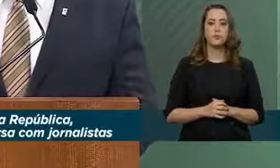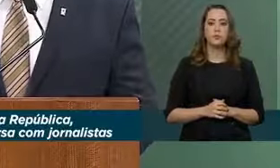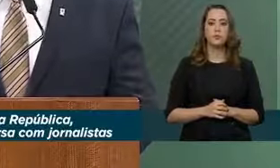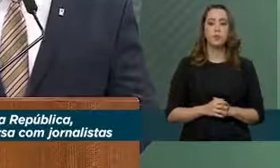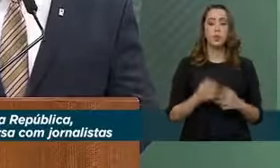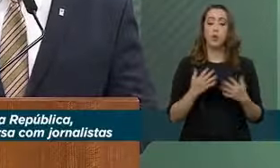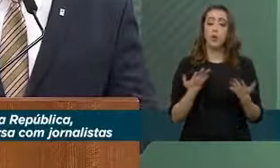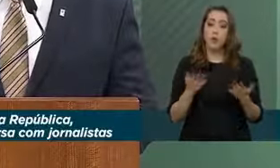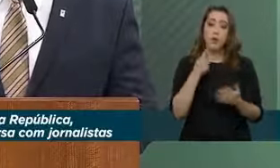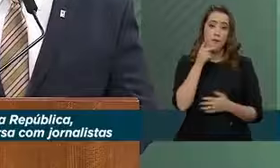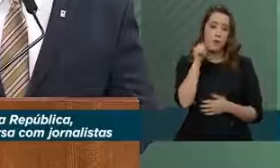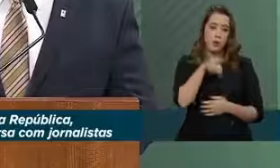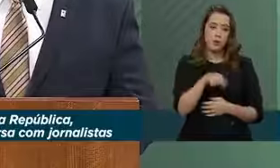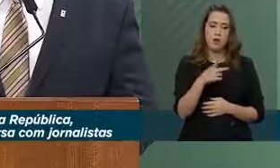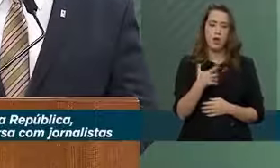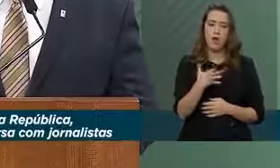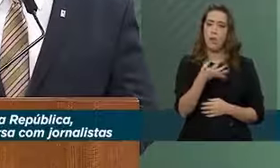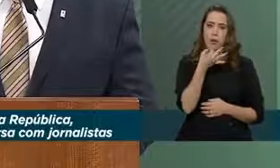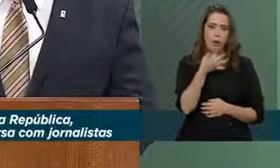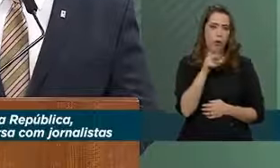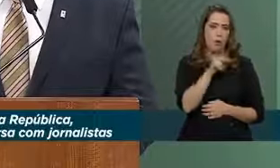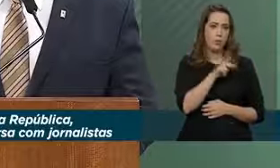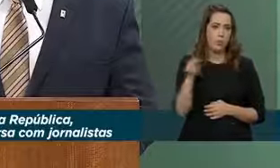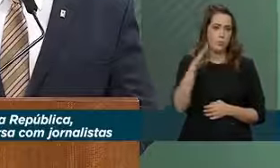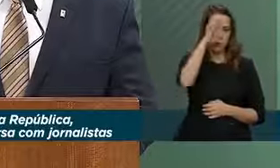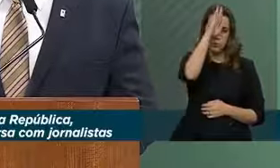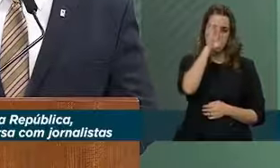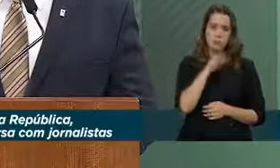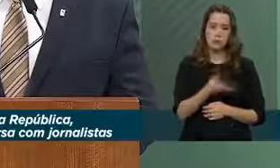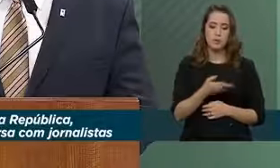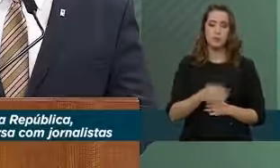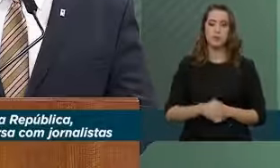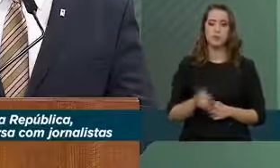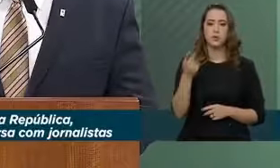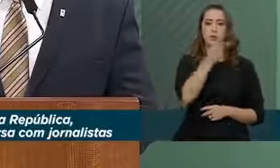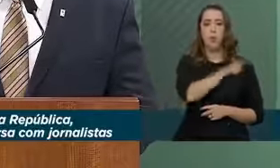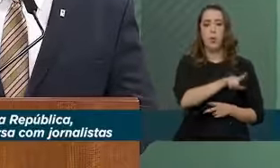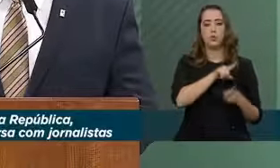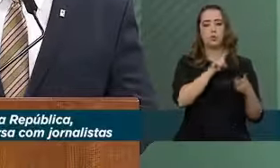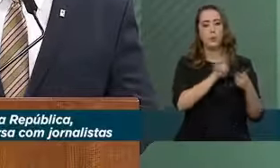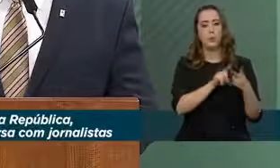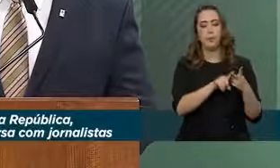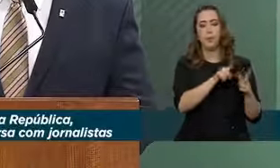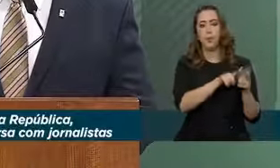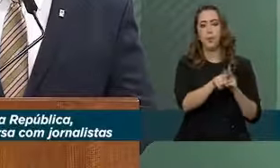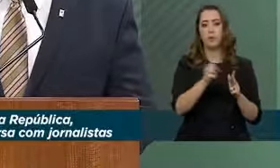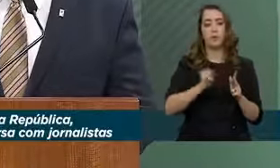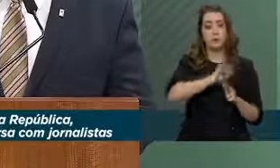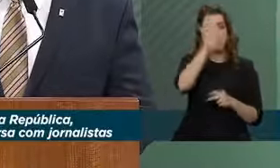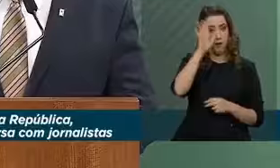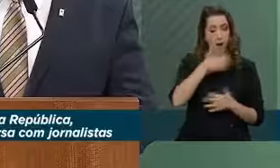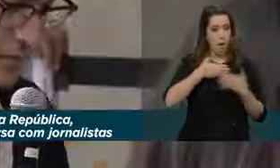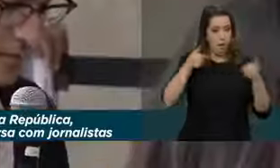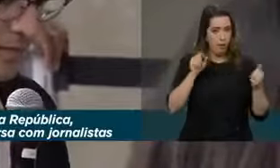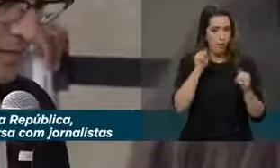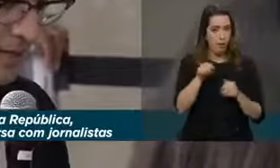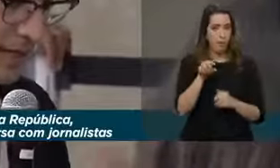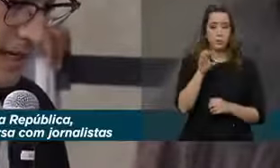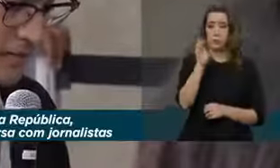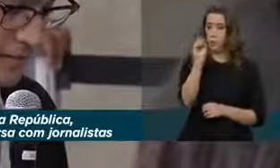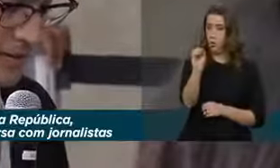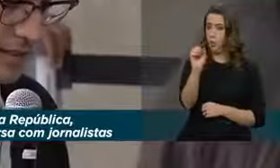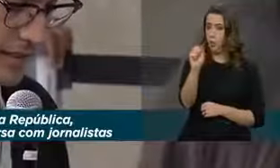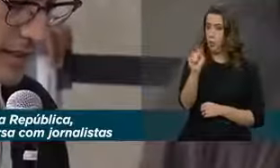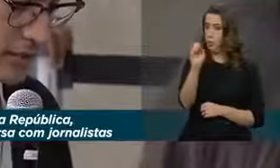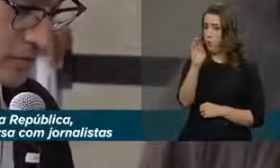Como eu disse, é a percepção do senhor presidente. Outro ponto que não ficou claro, sobre a questão da OAB,